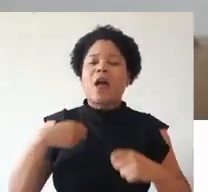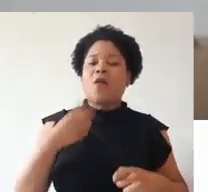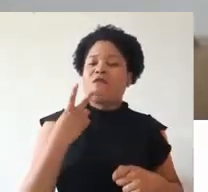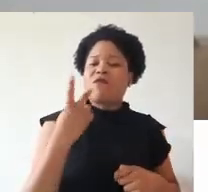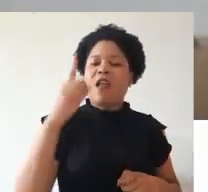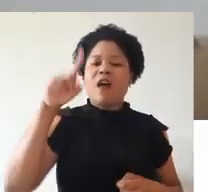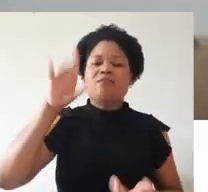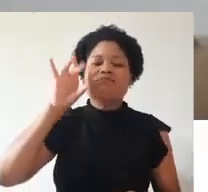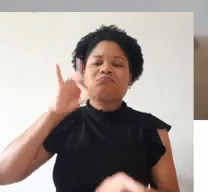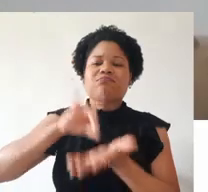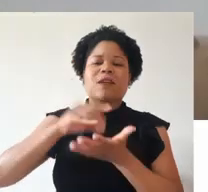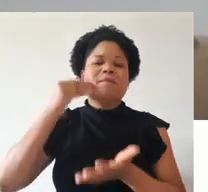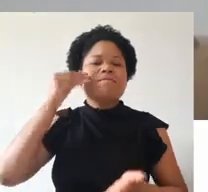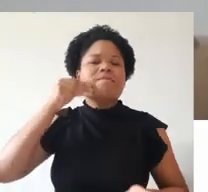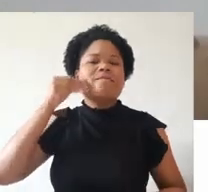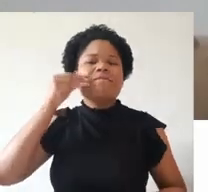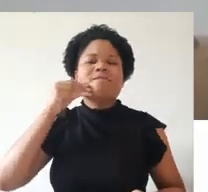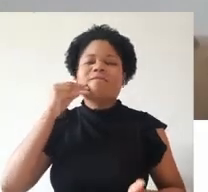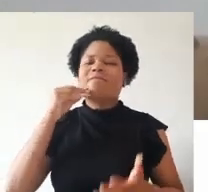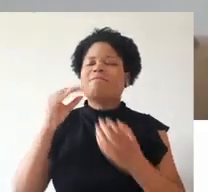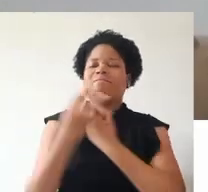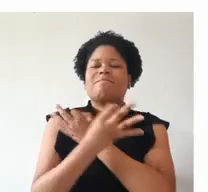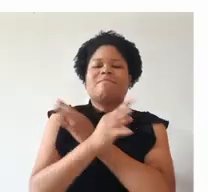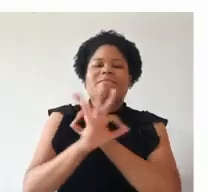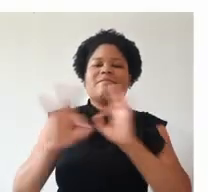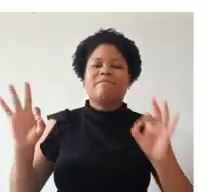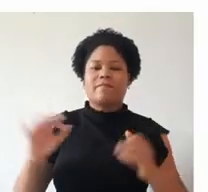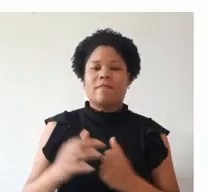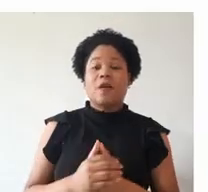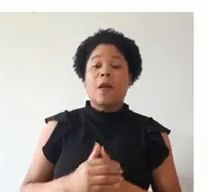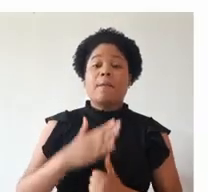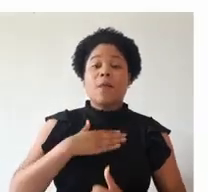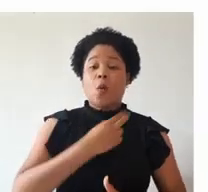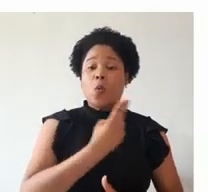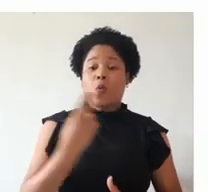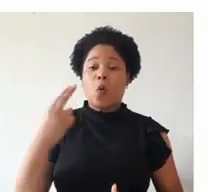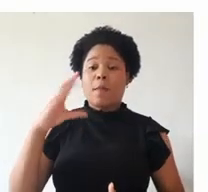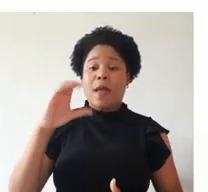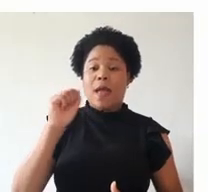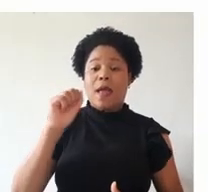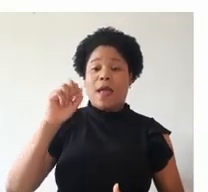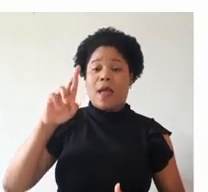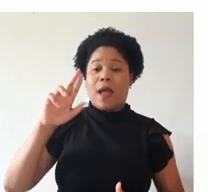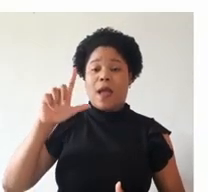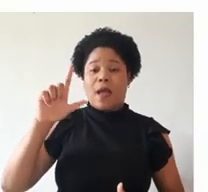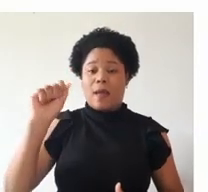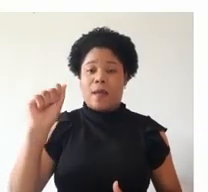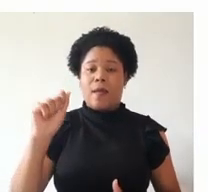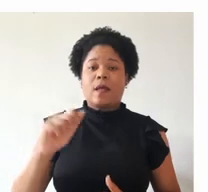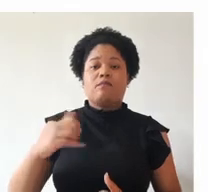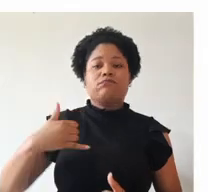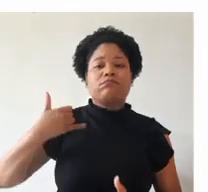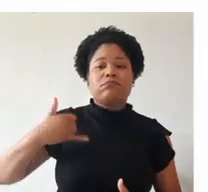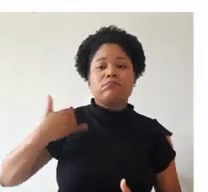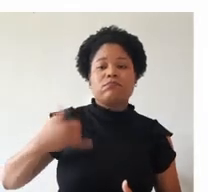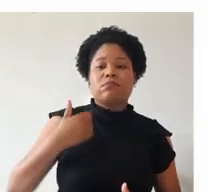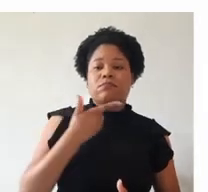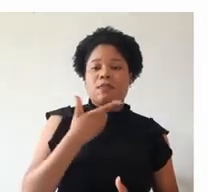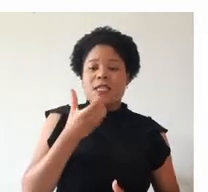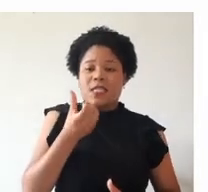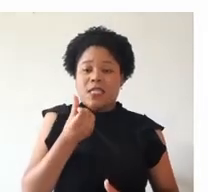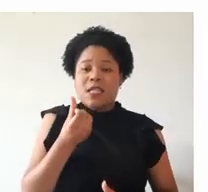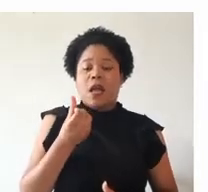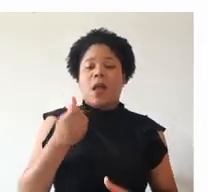dizer é que realmente é uma experiência incrível. Meu nome é Carla Cíntia Paranhos, tenho 26